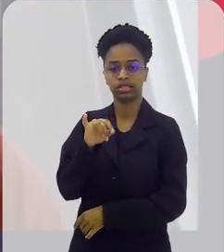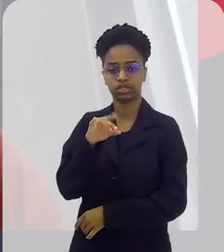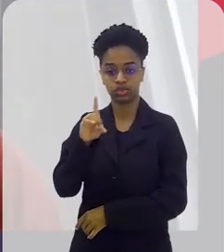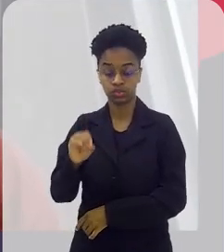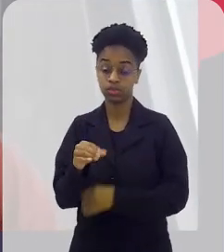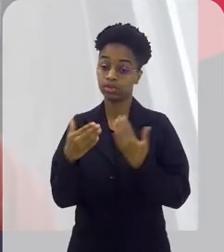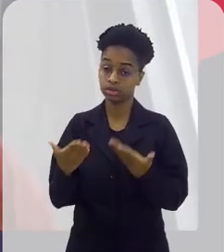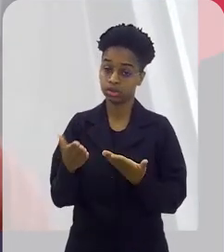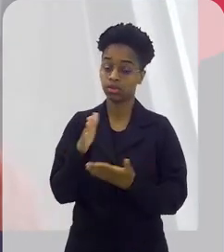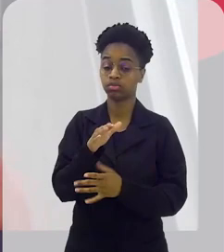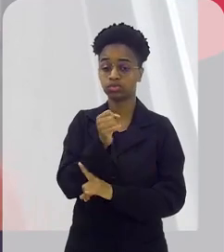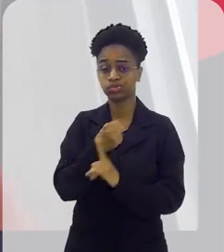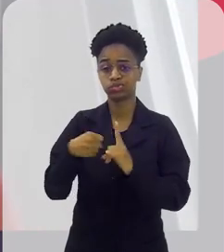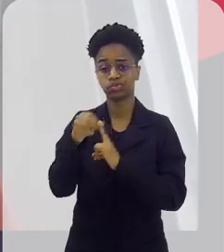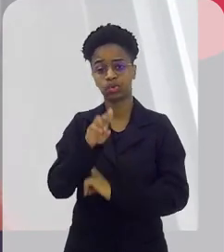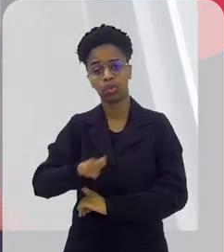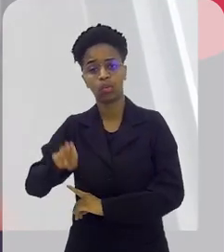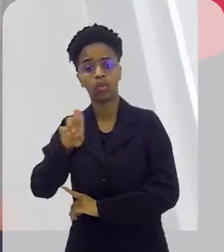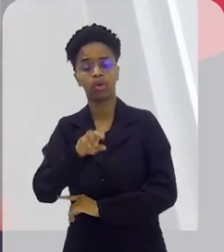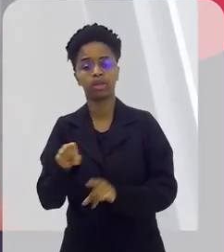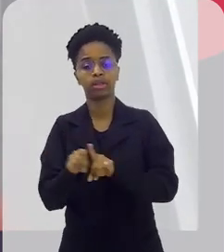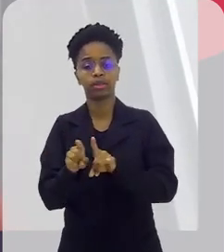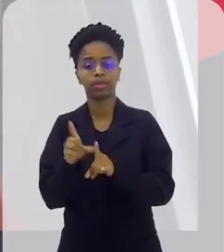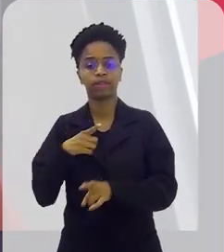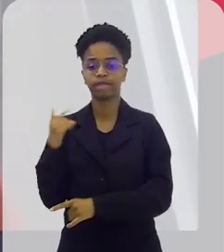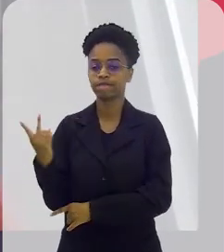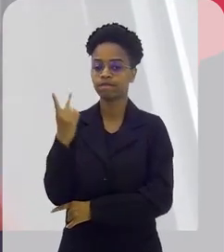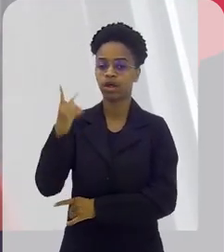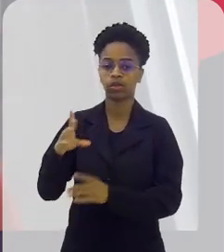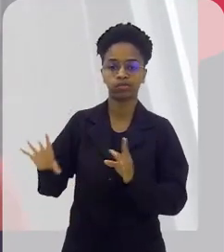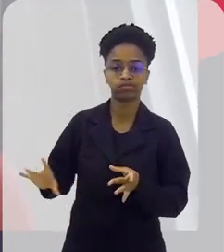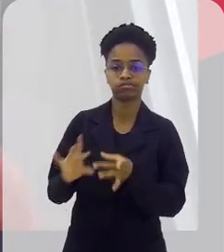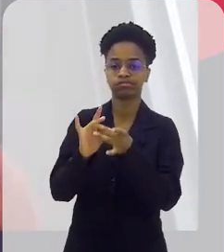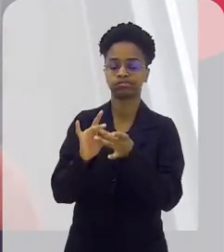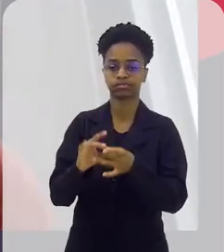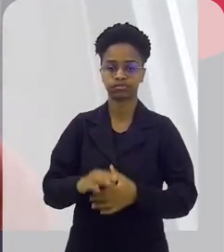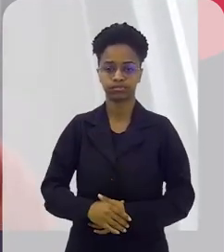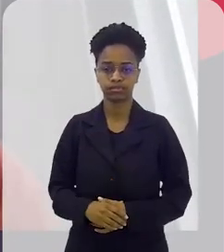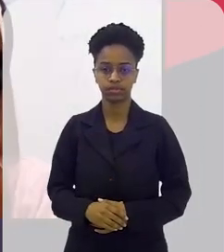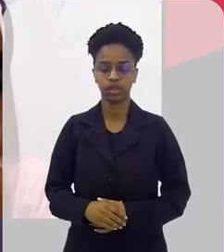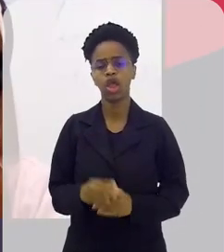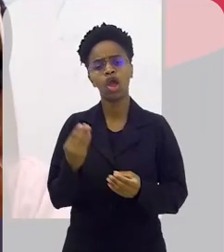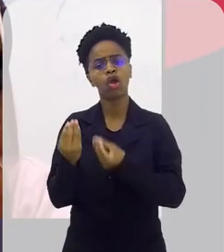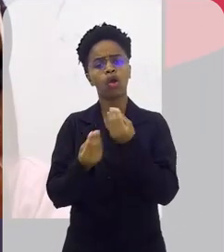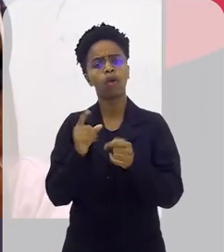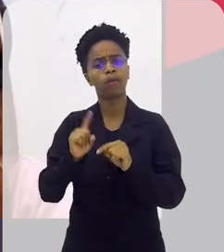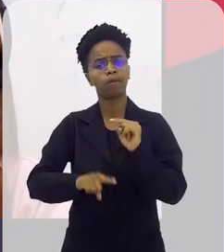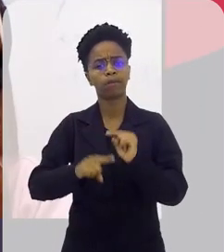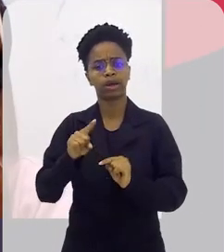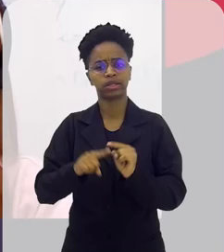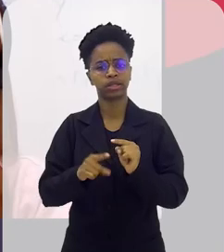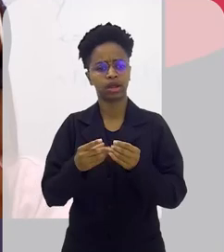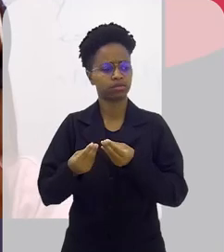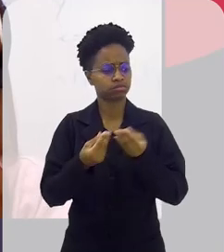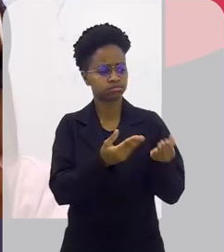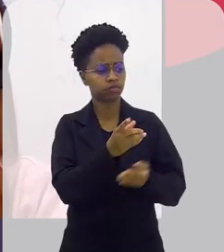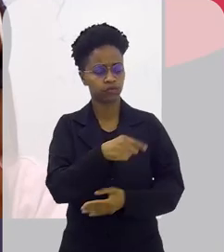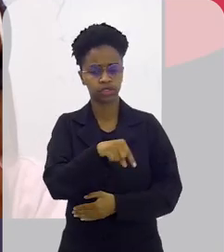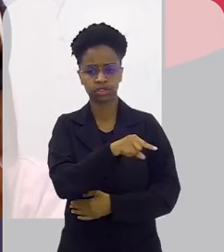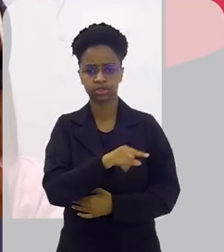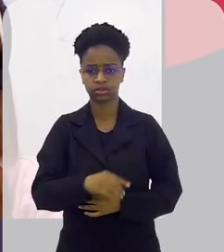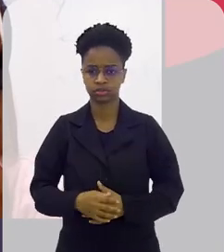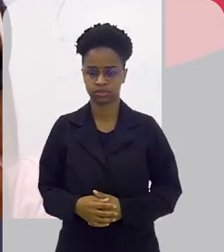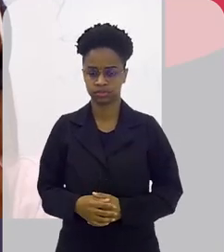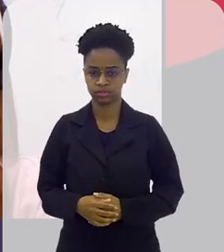passa a ser algo sem valor e vira algo com valor altamente agregado. E como que essa matéria-prima chega para vocês,